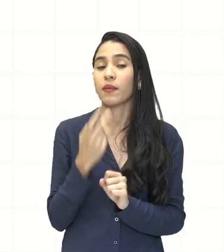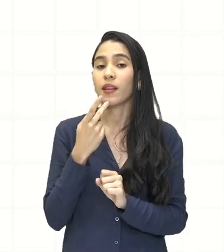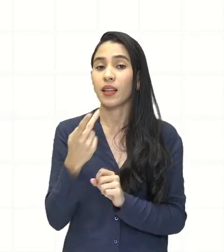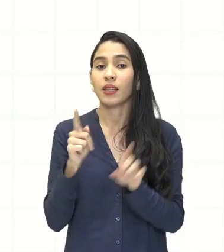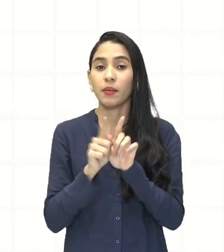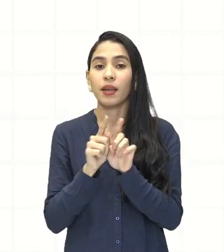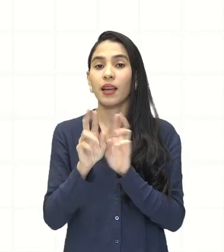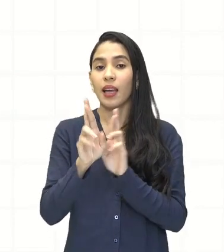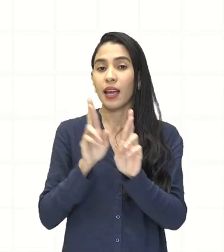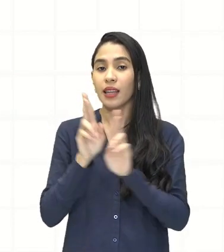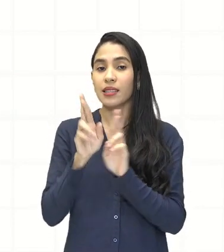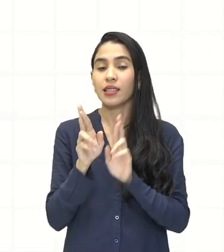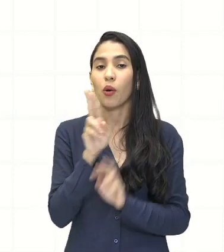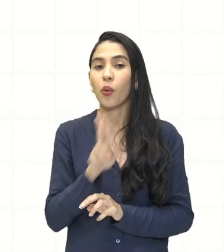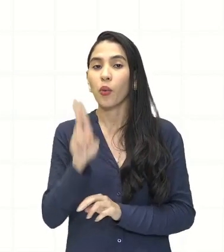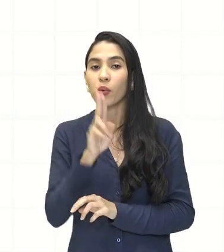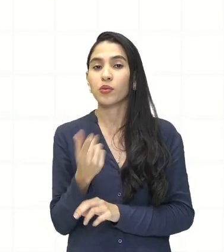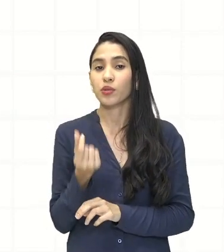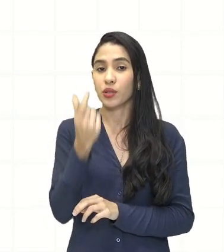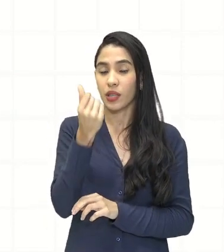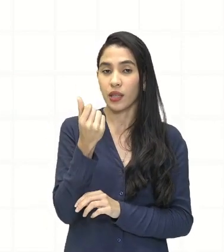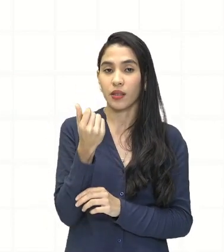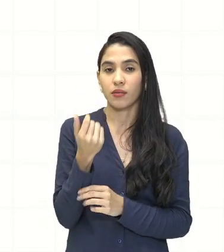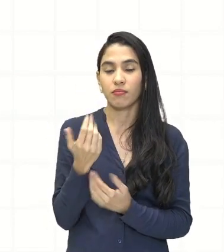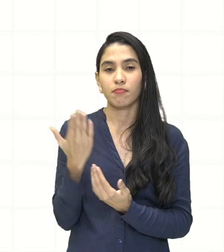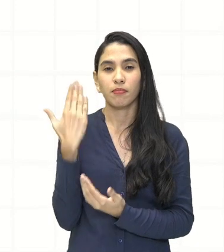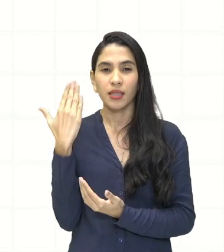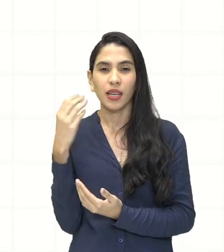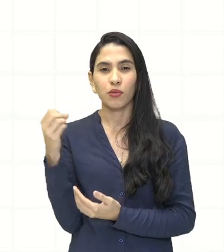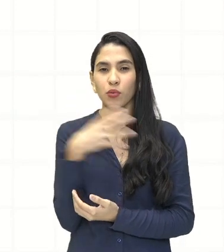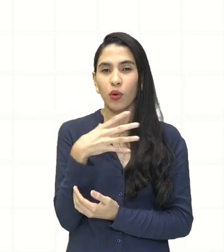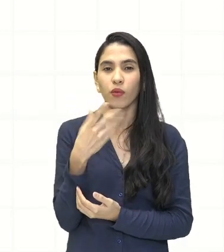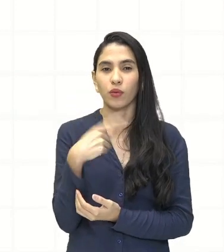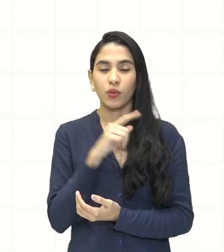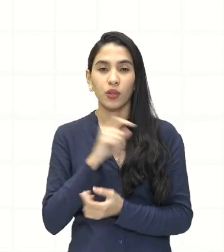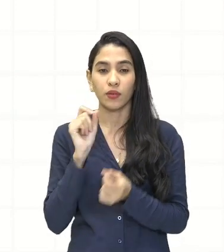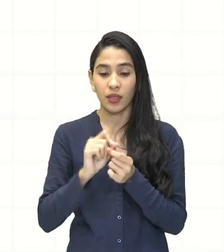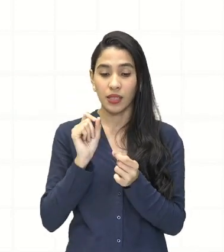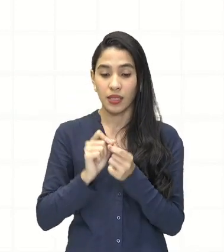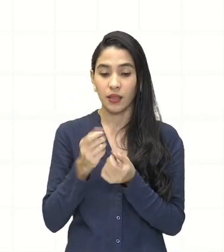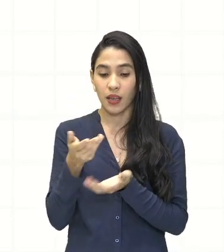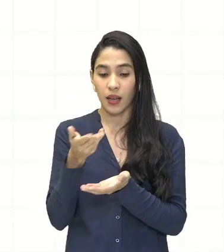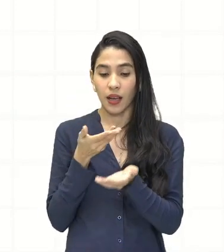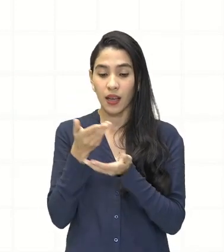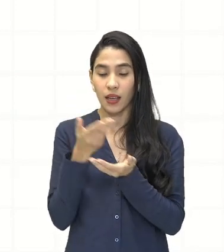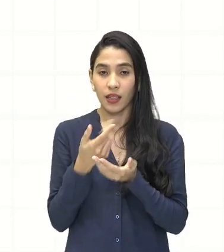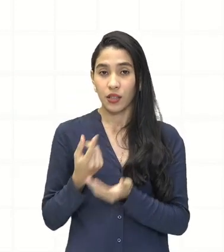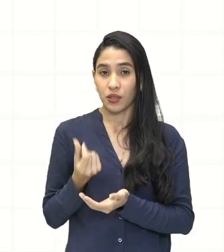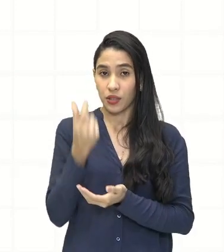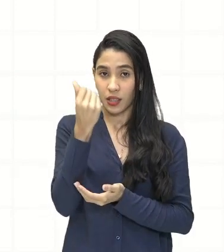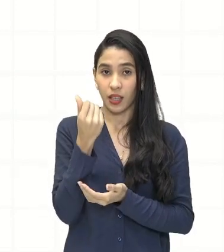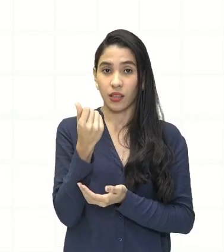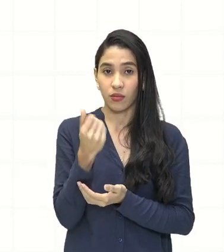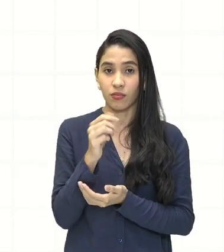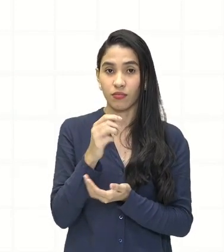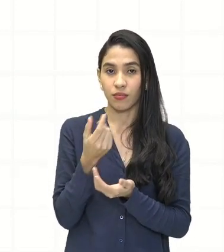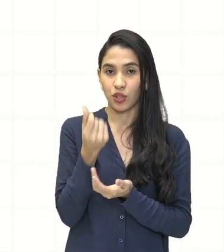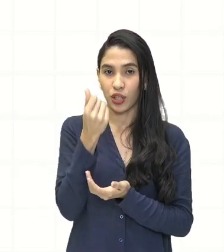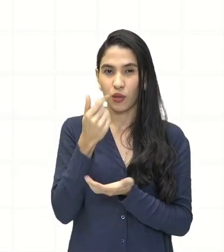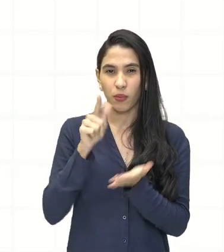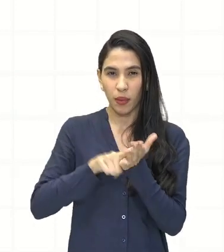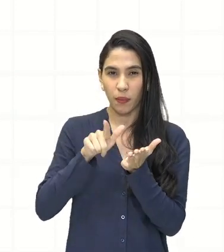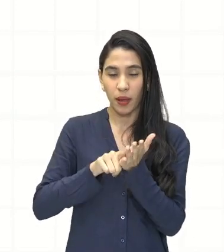ao uso do dinheiro. No passado bem recente, nós fazíamos as nossas trocas comerciais com dinheiro em espécie.